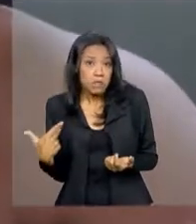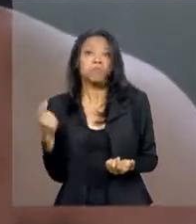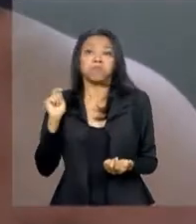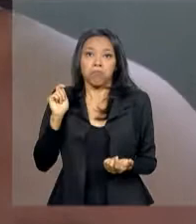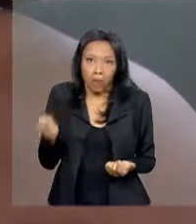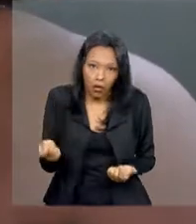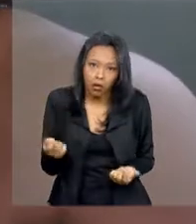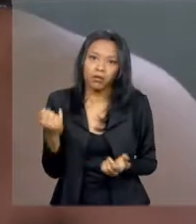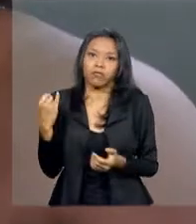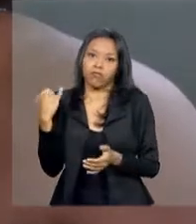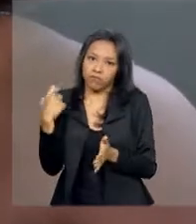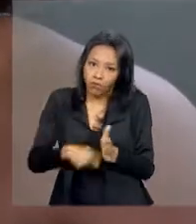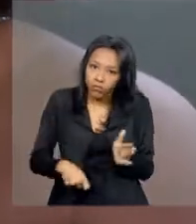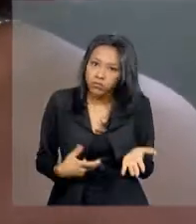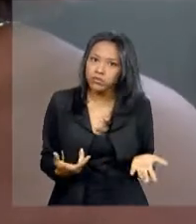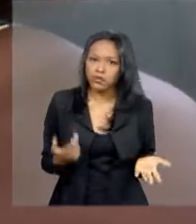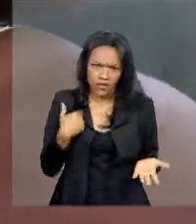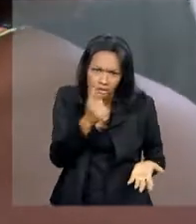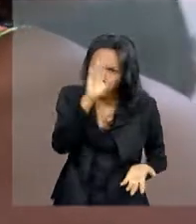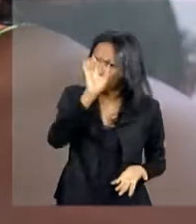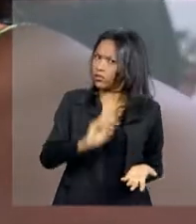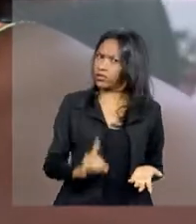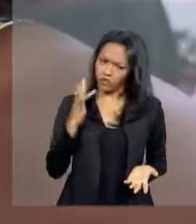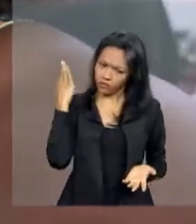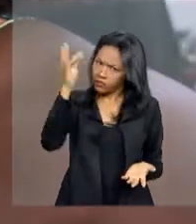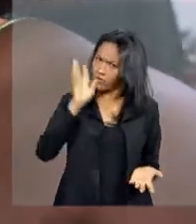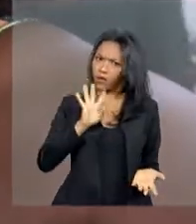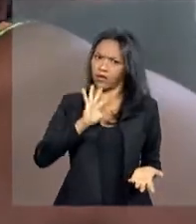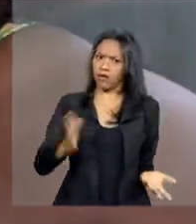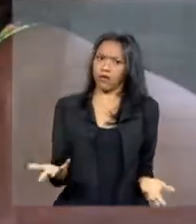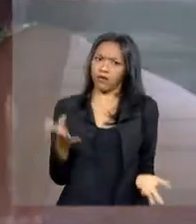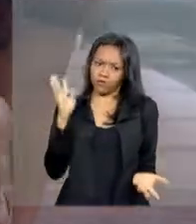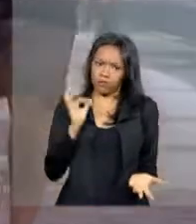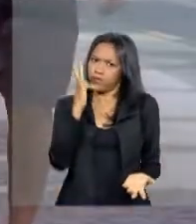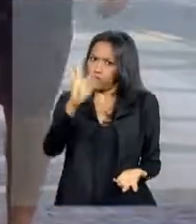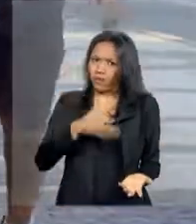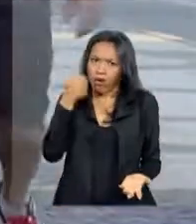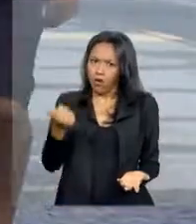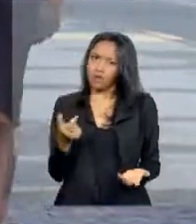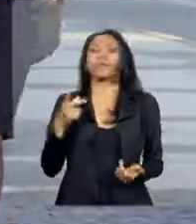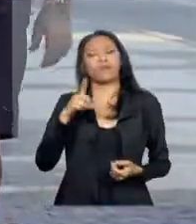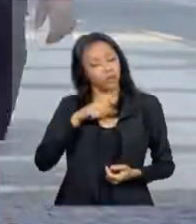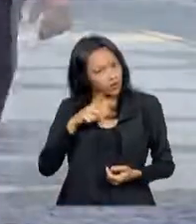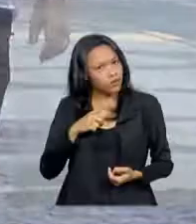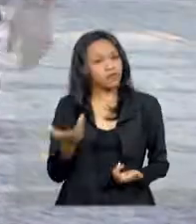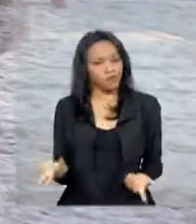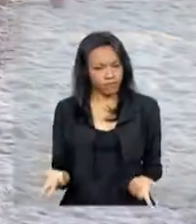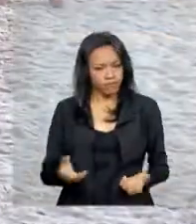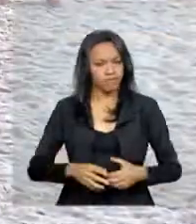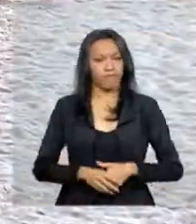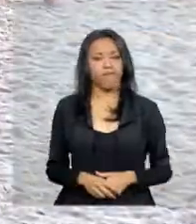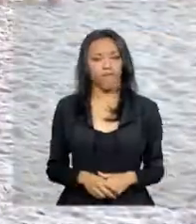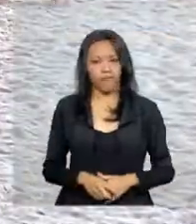paga e a gente não vai ter direito a ter um futuro legal, um futuro melhor. Tem que ter um futuro melhor.